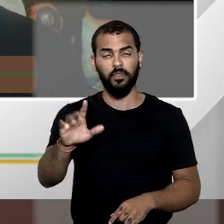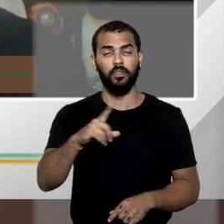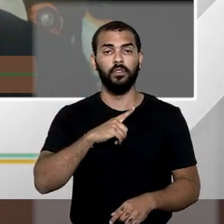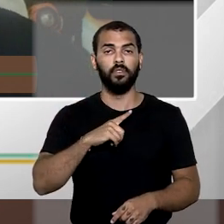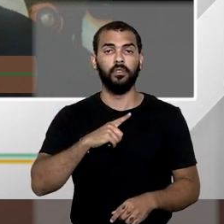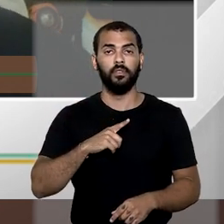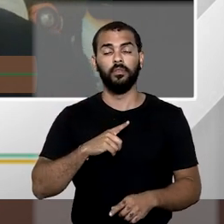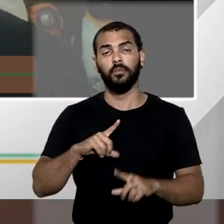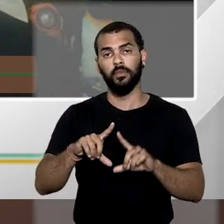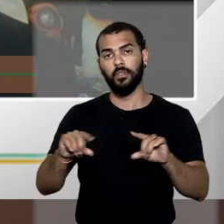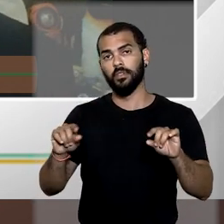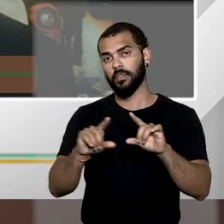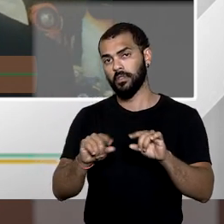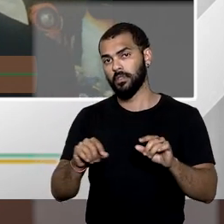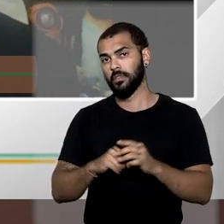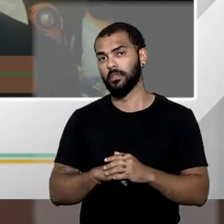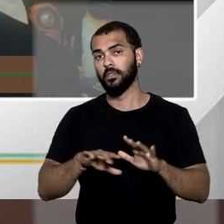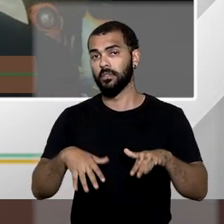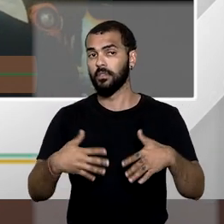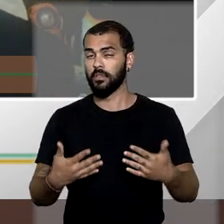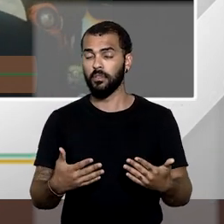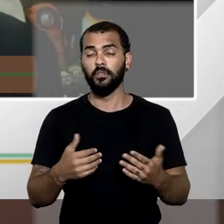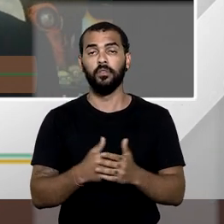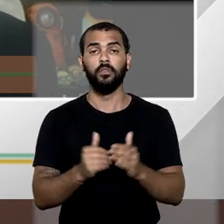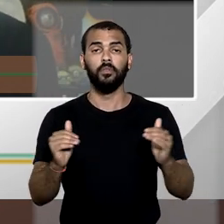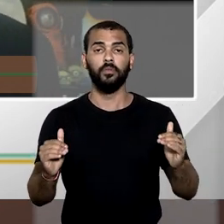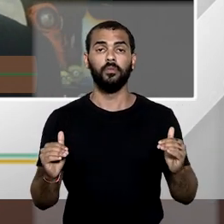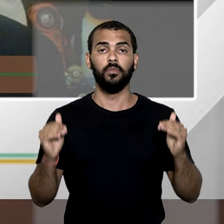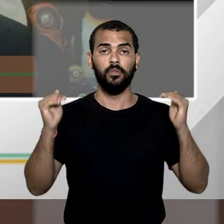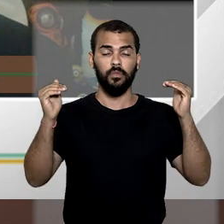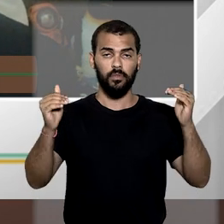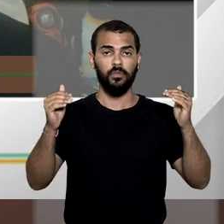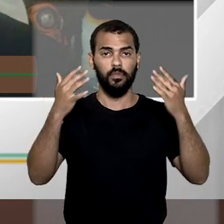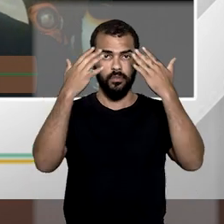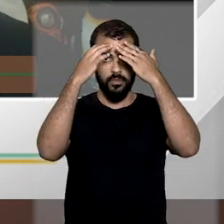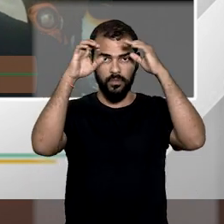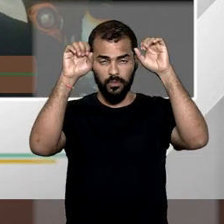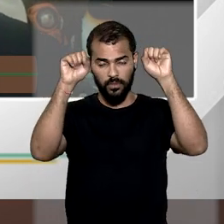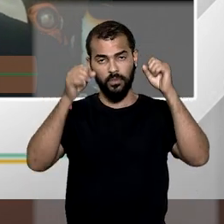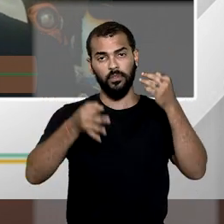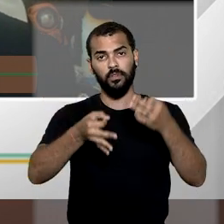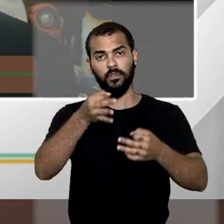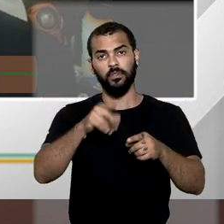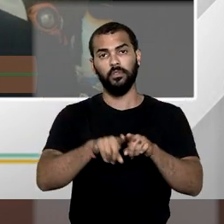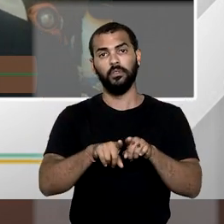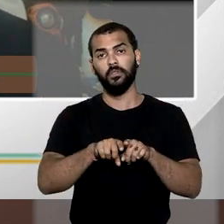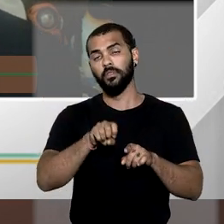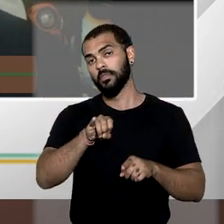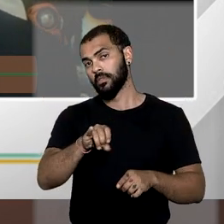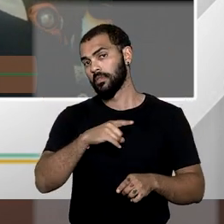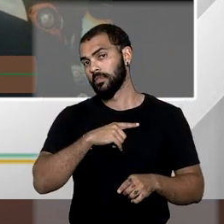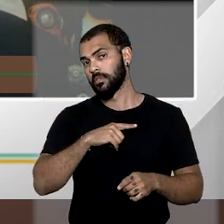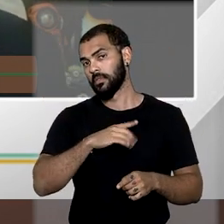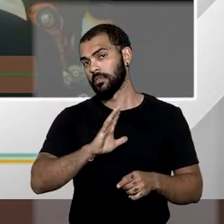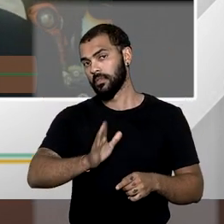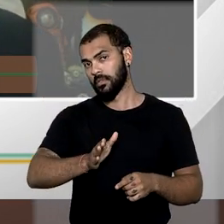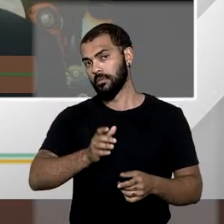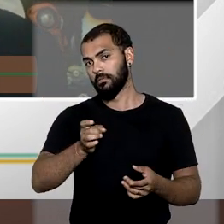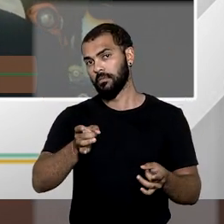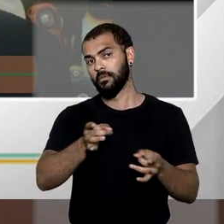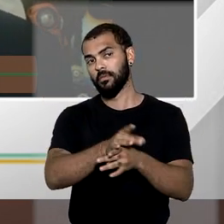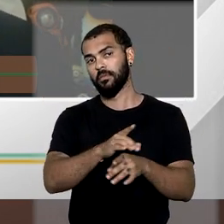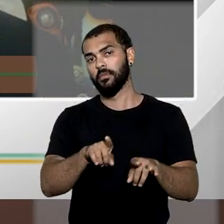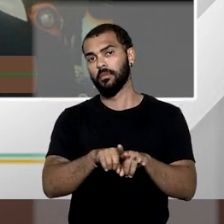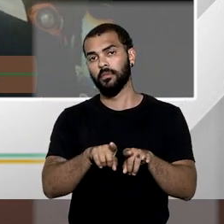tanto o Superior Tribunal de Justiça como se houver matéria constitucional posta desde o início até